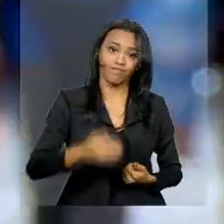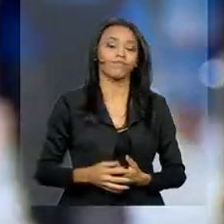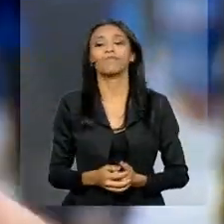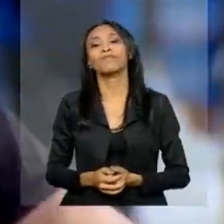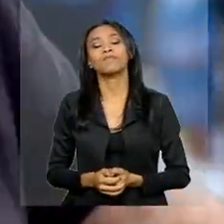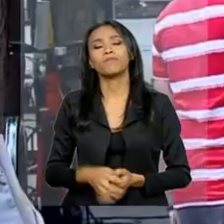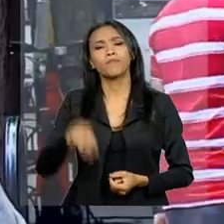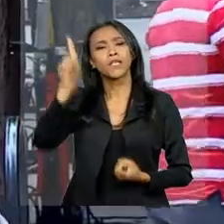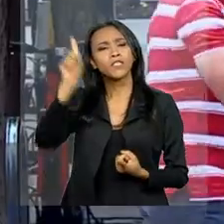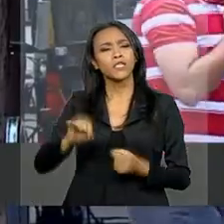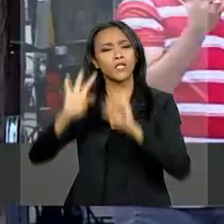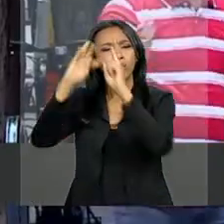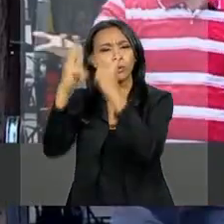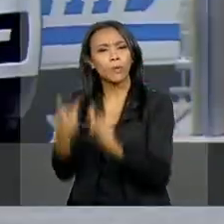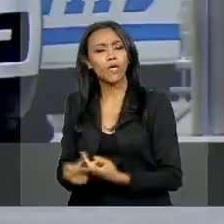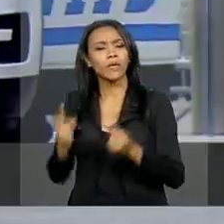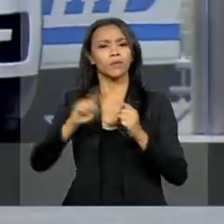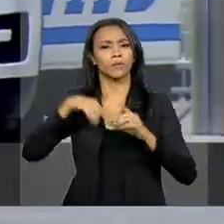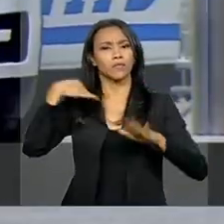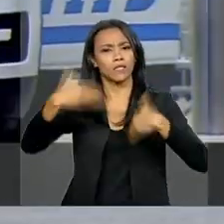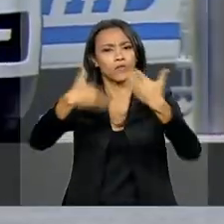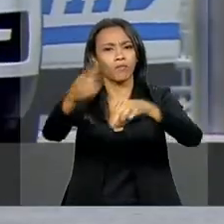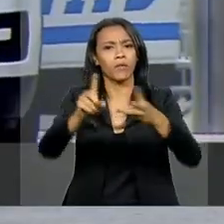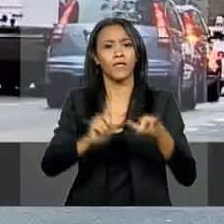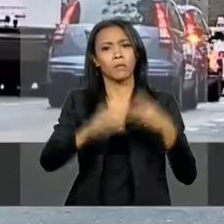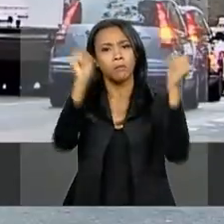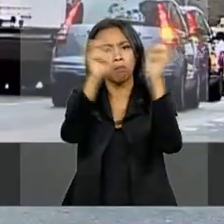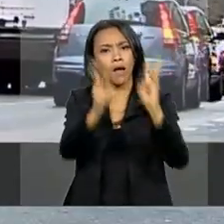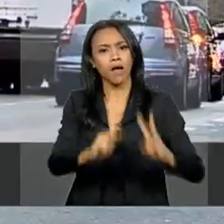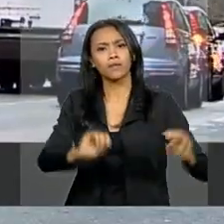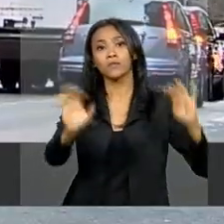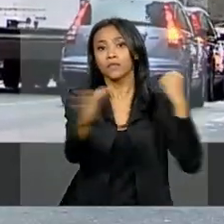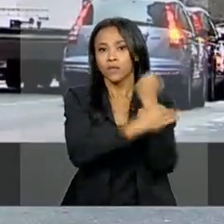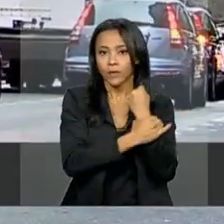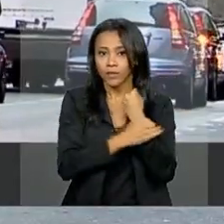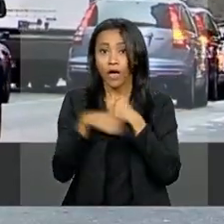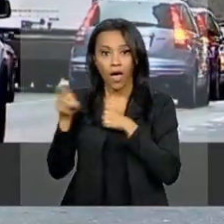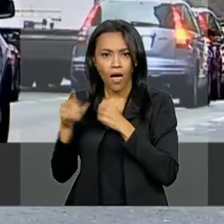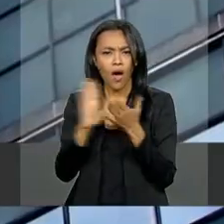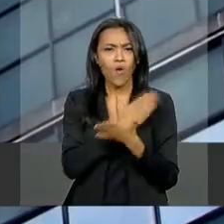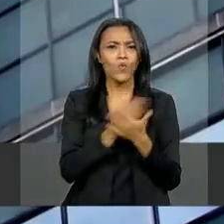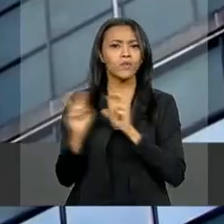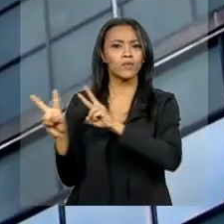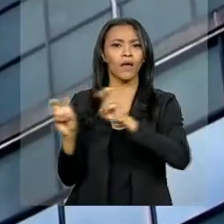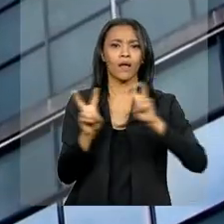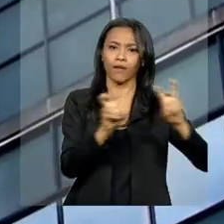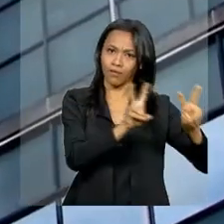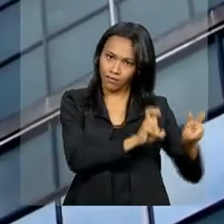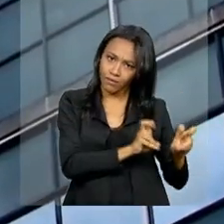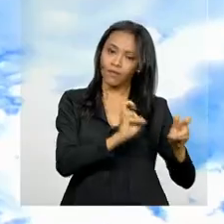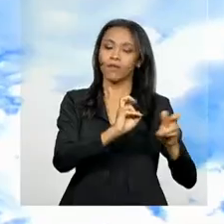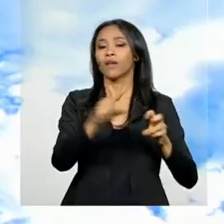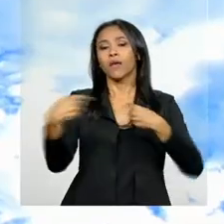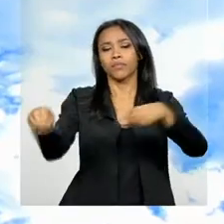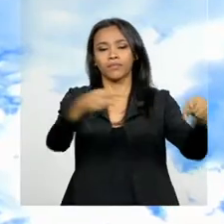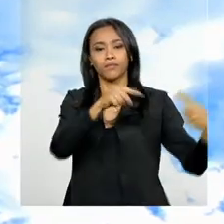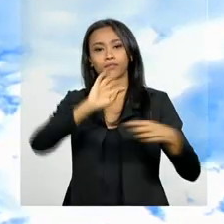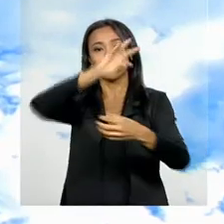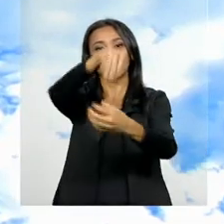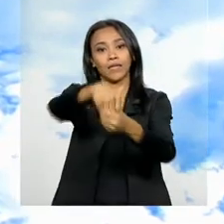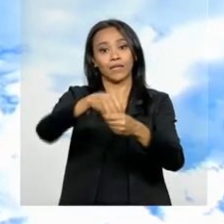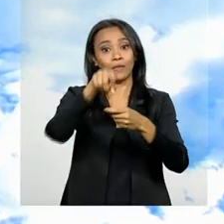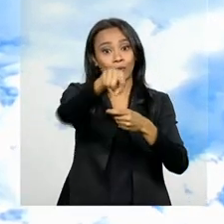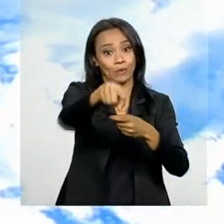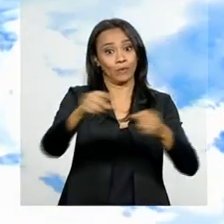Direitos humanos, desenvolvimento, paz e segurança. Esses são alguns dos principais temas discutidos durante a Assembleia